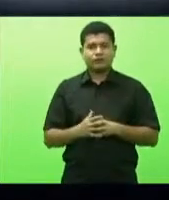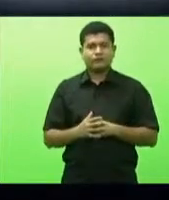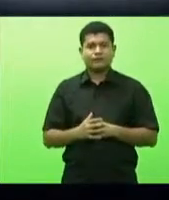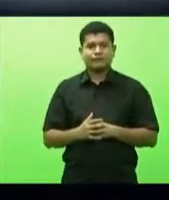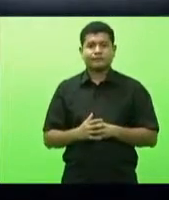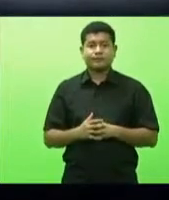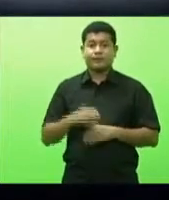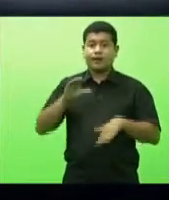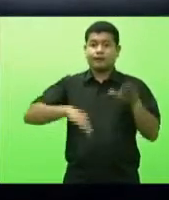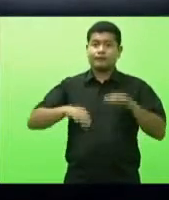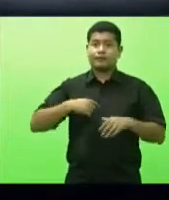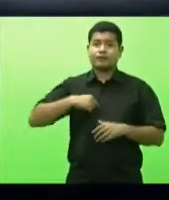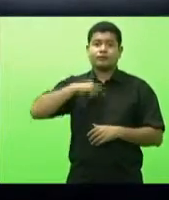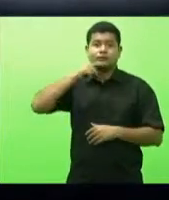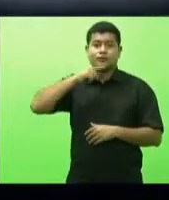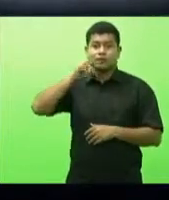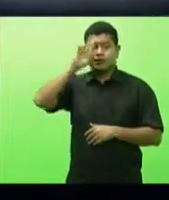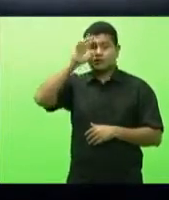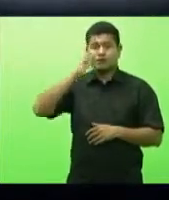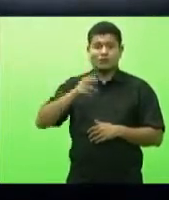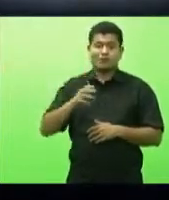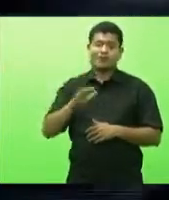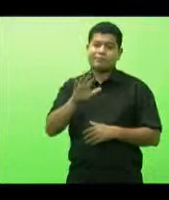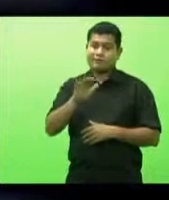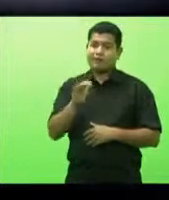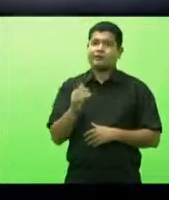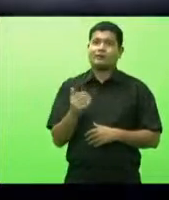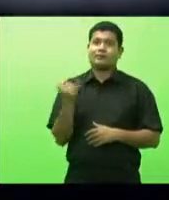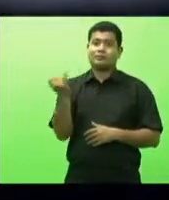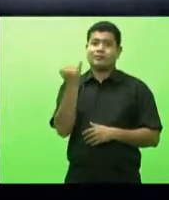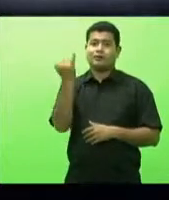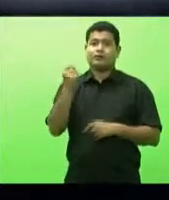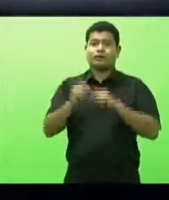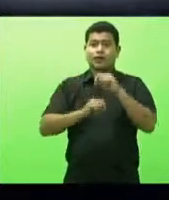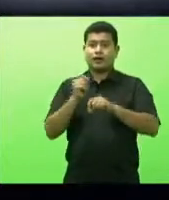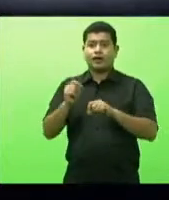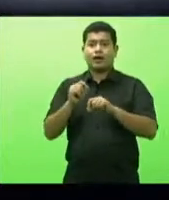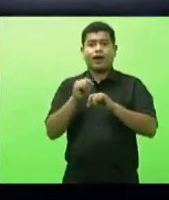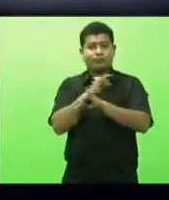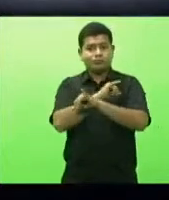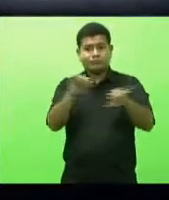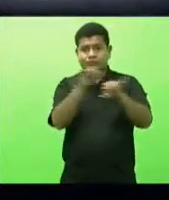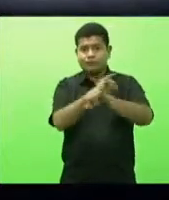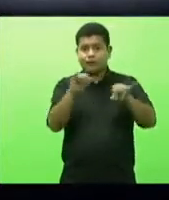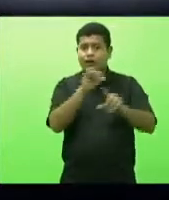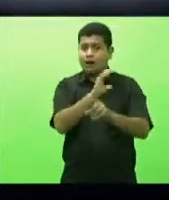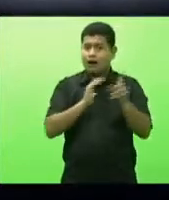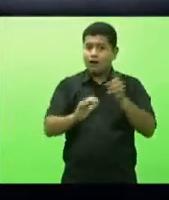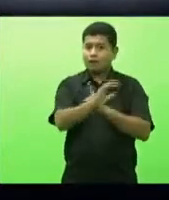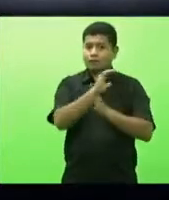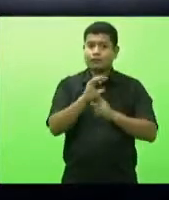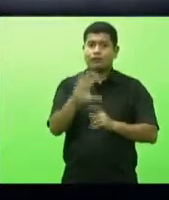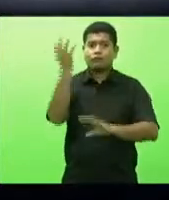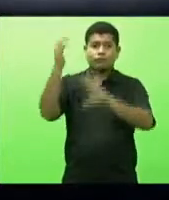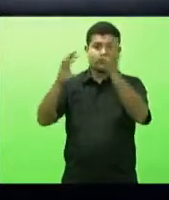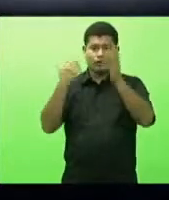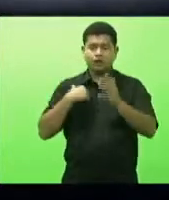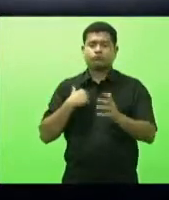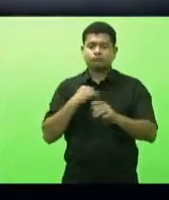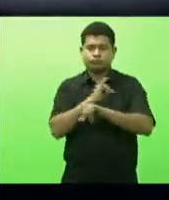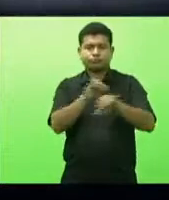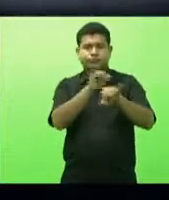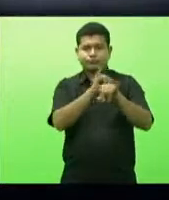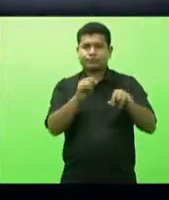às vezes não conseguindo resolver algumas coisas mas o importa passar para a comunidade o que está acontecendo secretário André Mota o meu